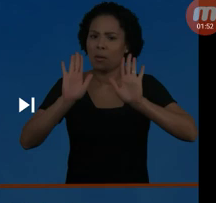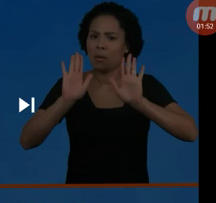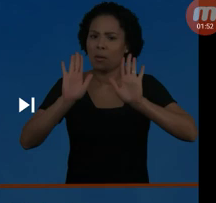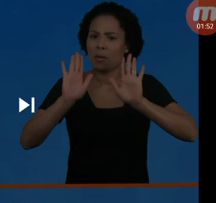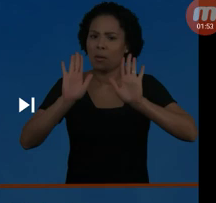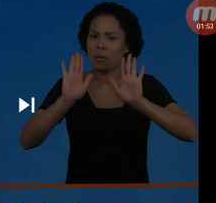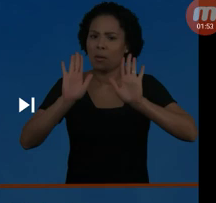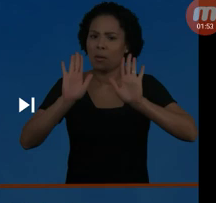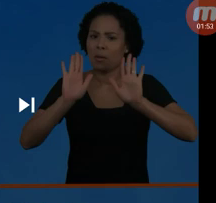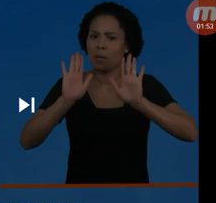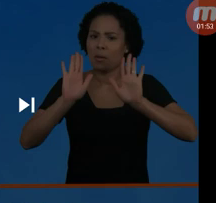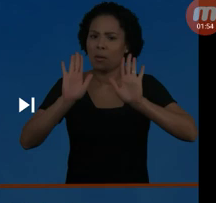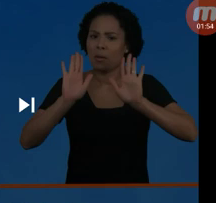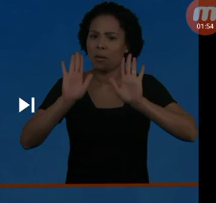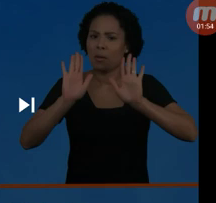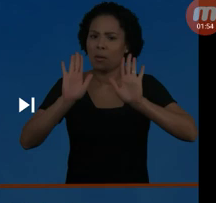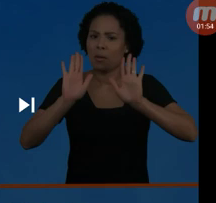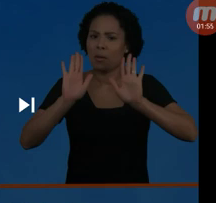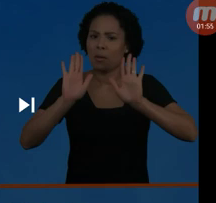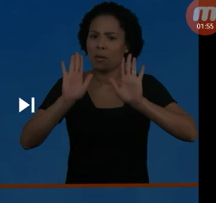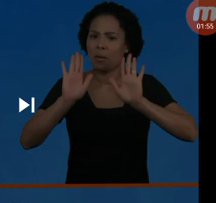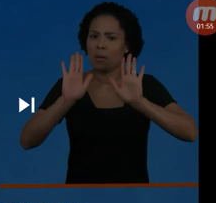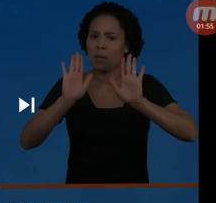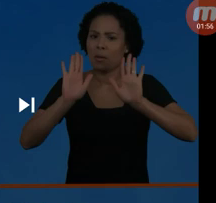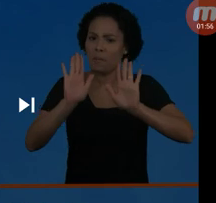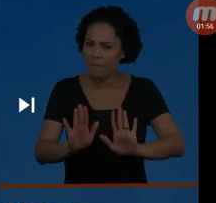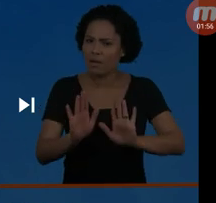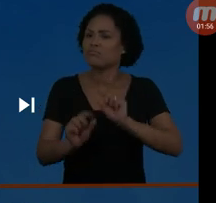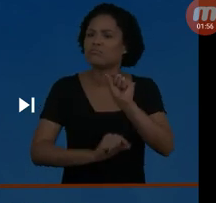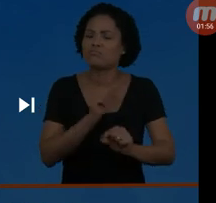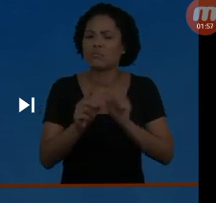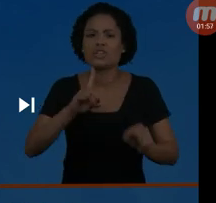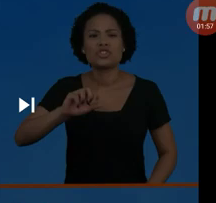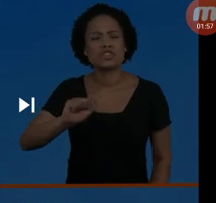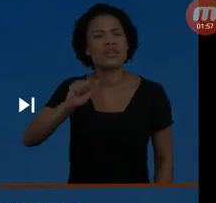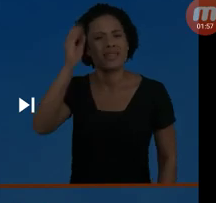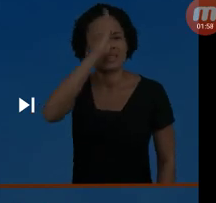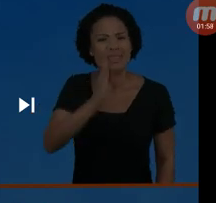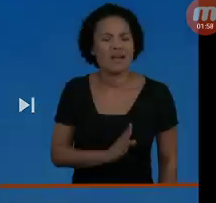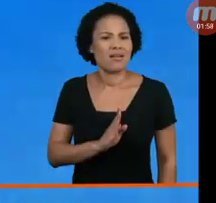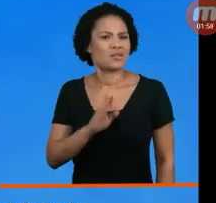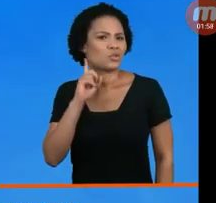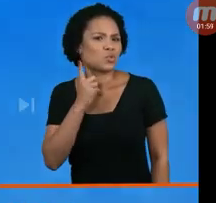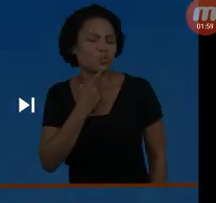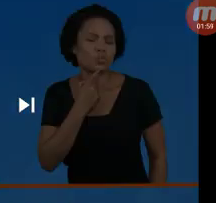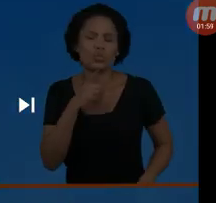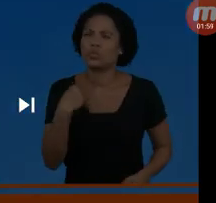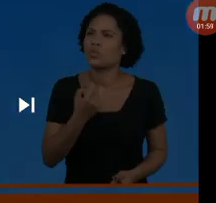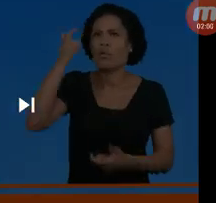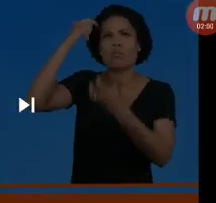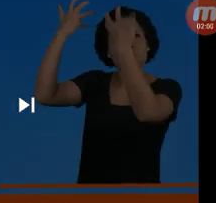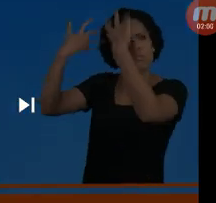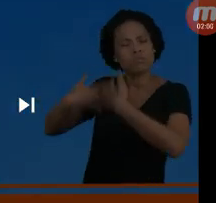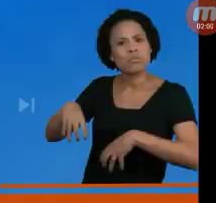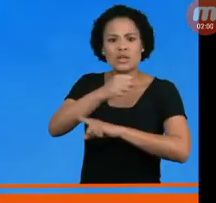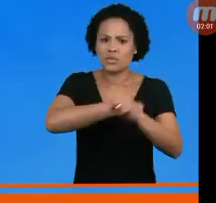muito mais. Se inscreva aí no canal do rapaz. Dando para o Dia Nacional do Surdo, fica a reflexão.